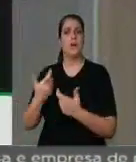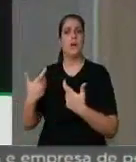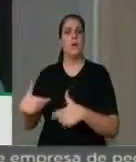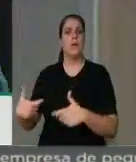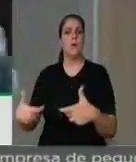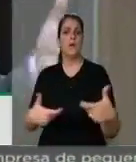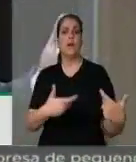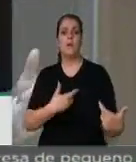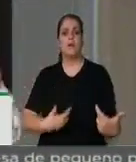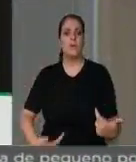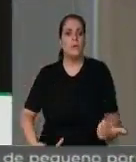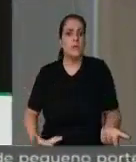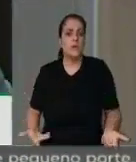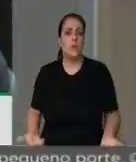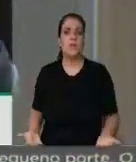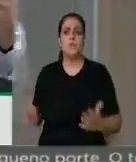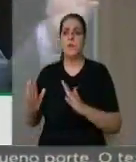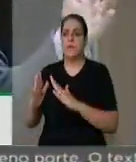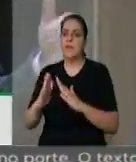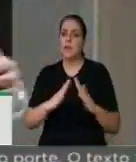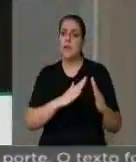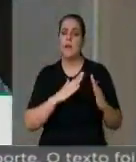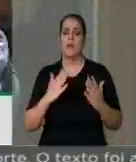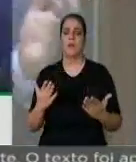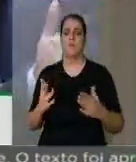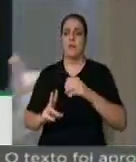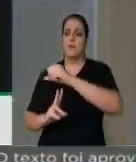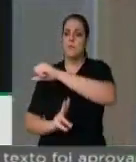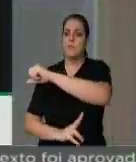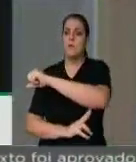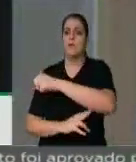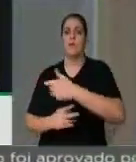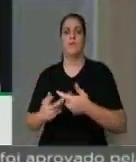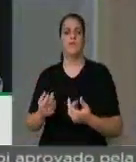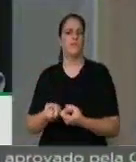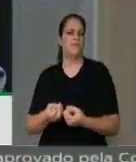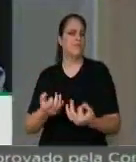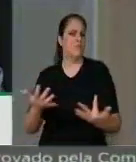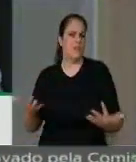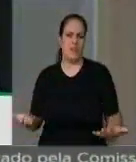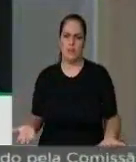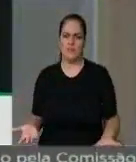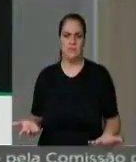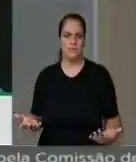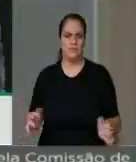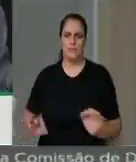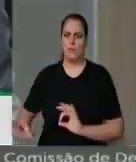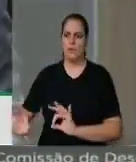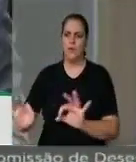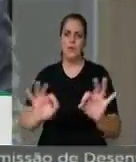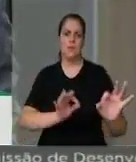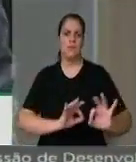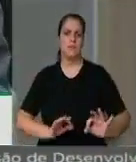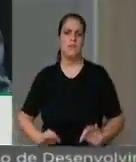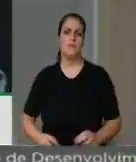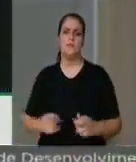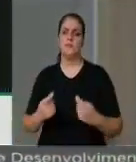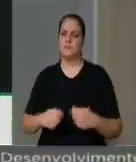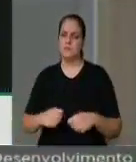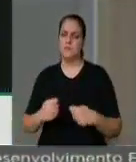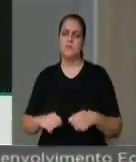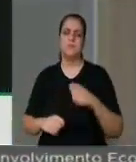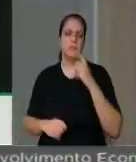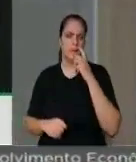públicos, de habitações, de pontes, de passagens molhadas, enfim, de toda uma infraestrutura que permite o